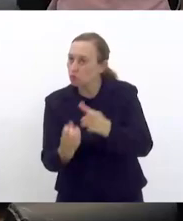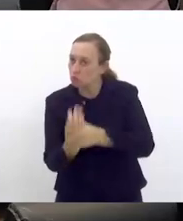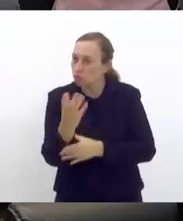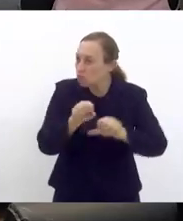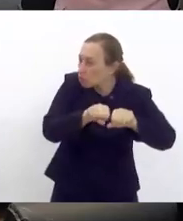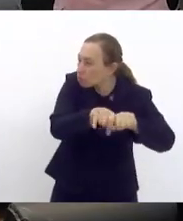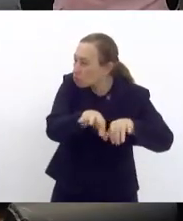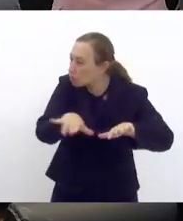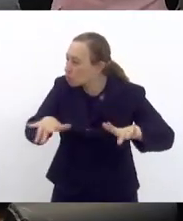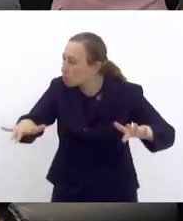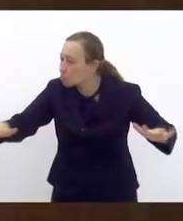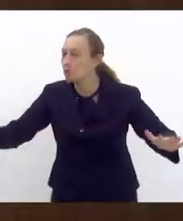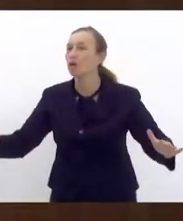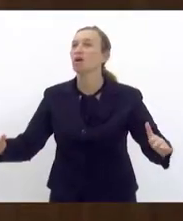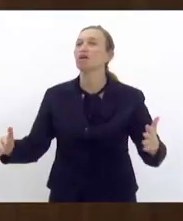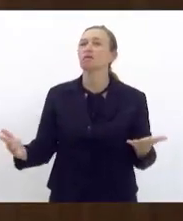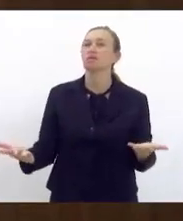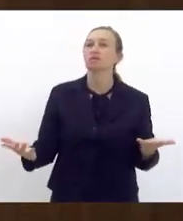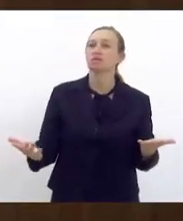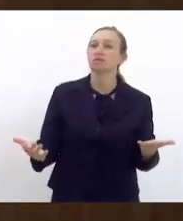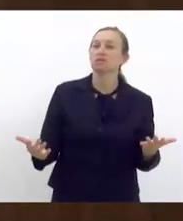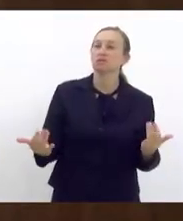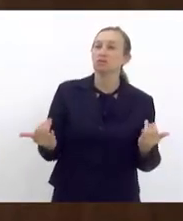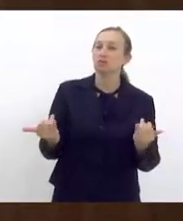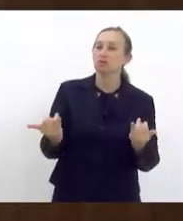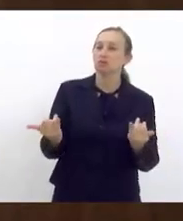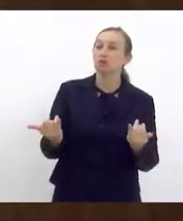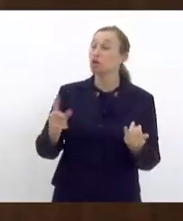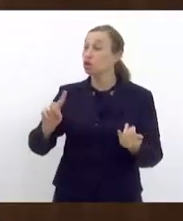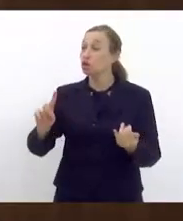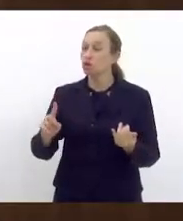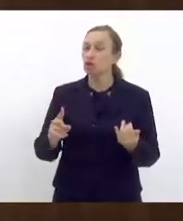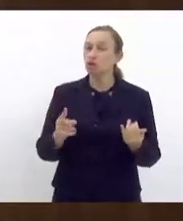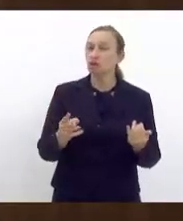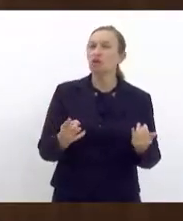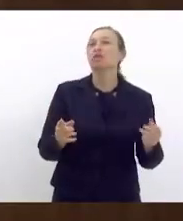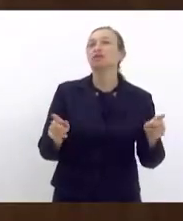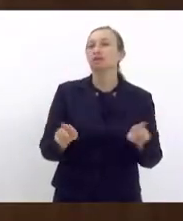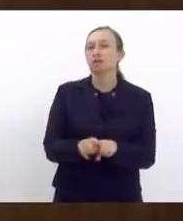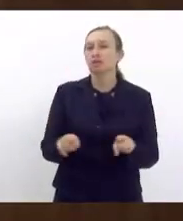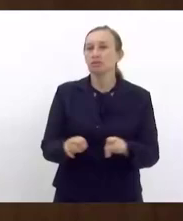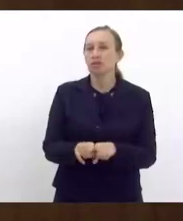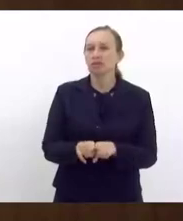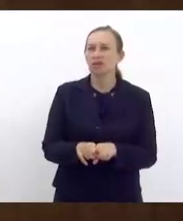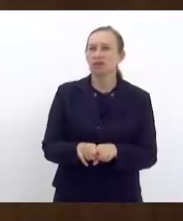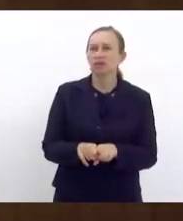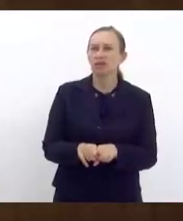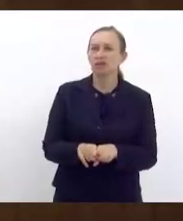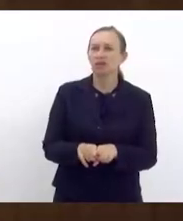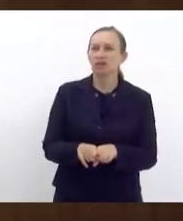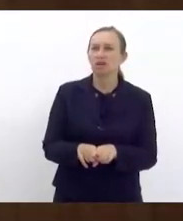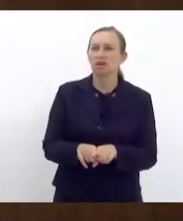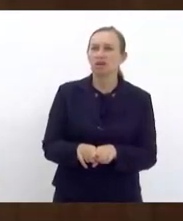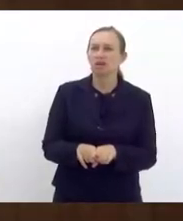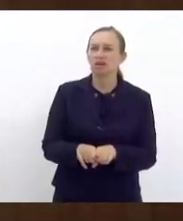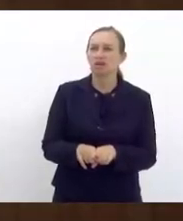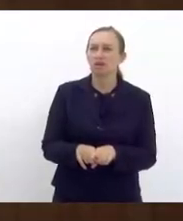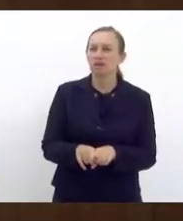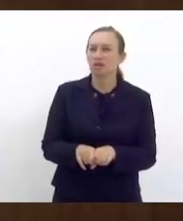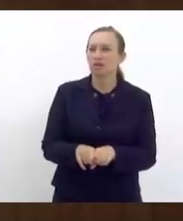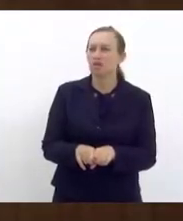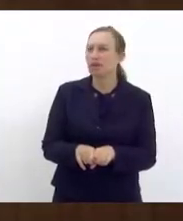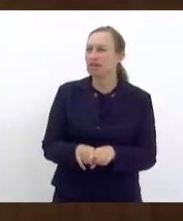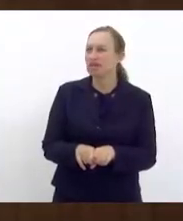determinados nichos de propagação e outros não. Inclusive, garante a remuneração e